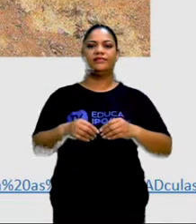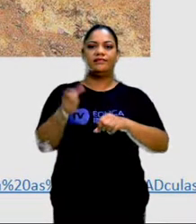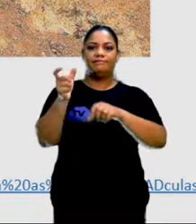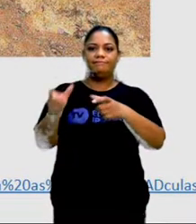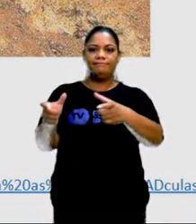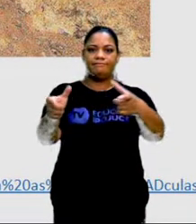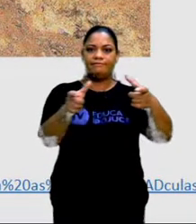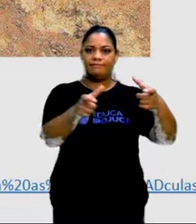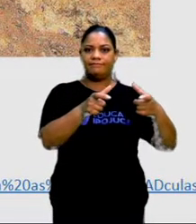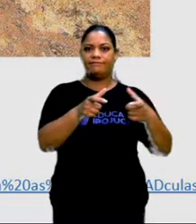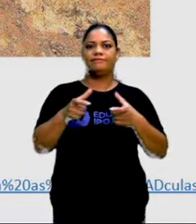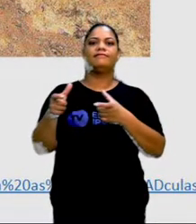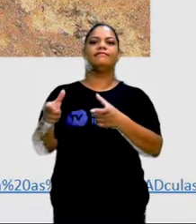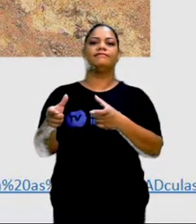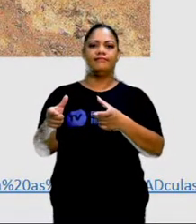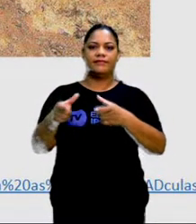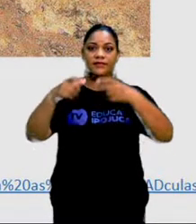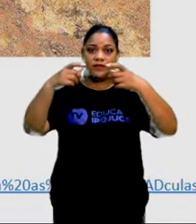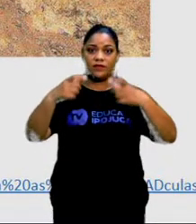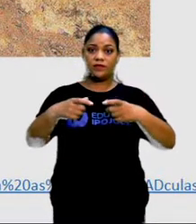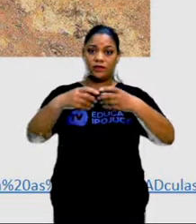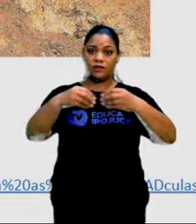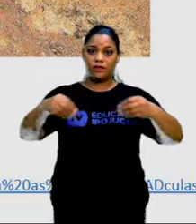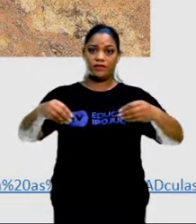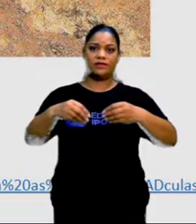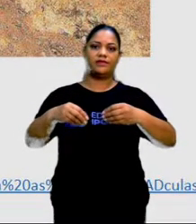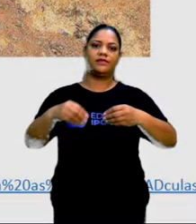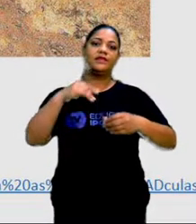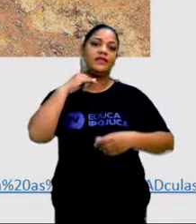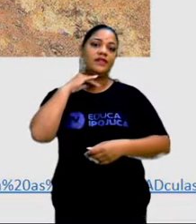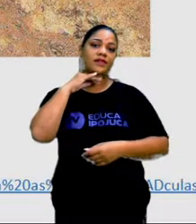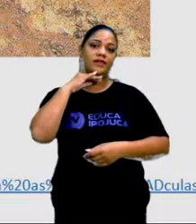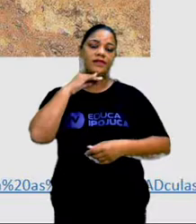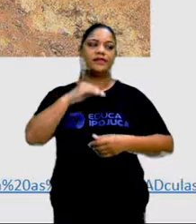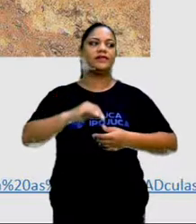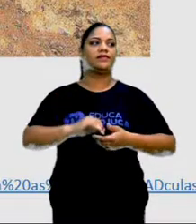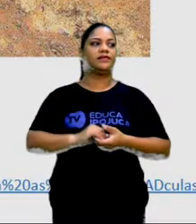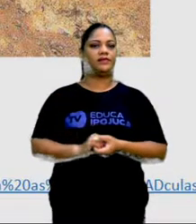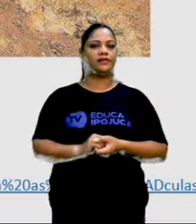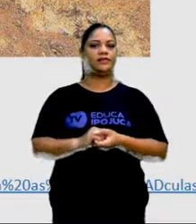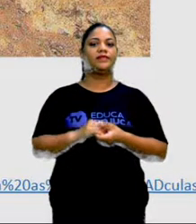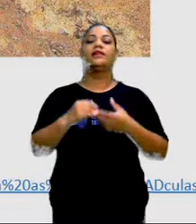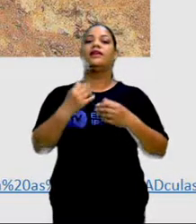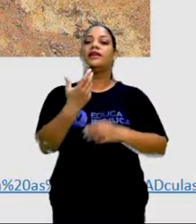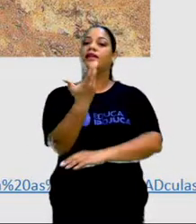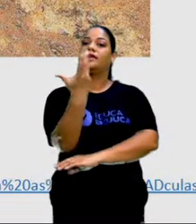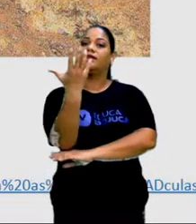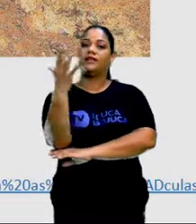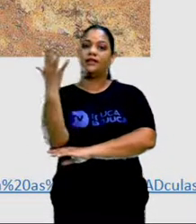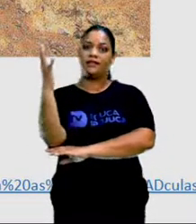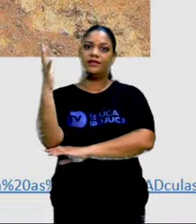buracos. Então essa erosão, ela prejudica muito também a fauna, né? Que é as plantas.